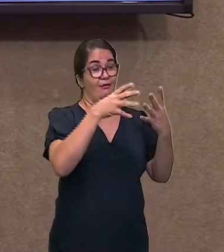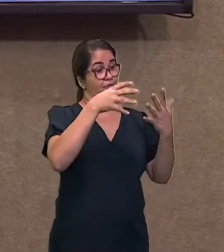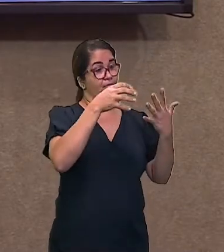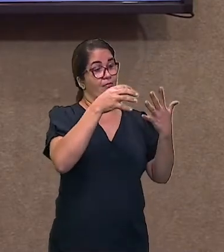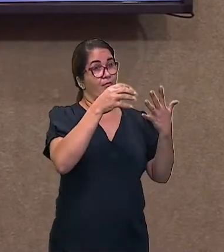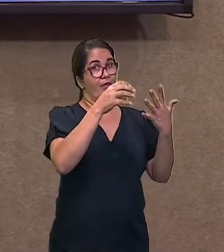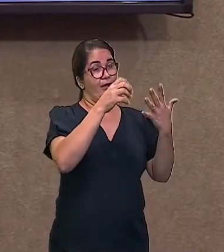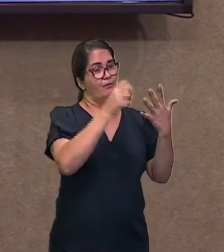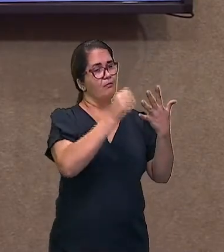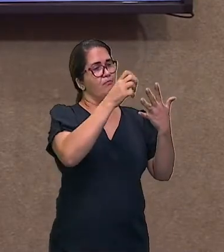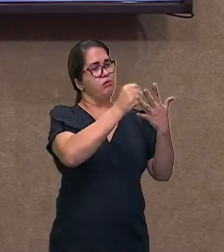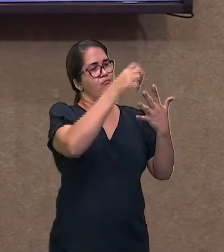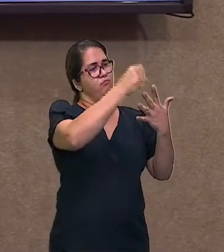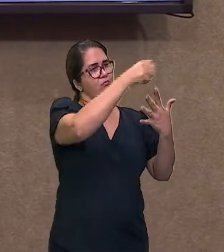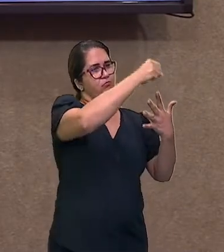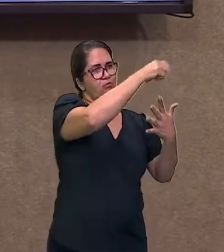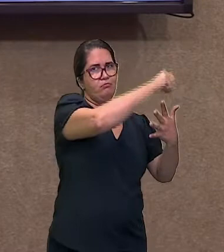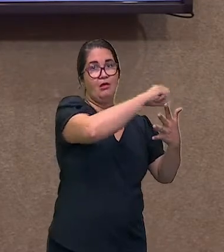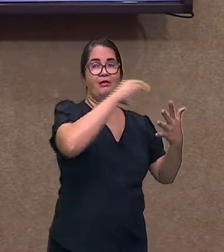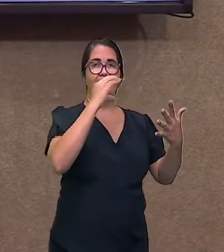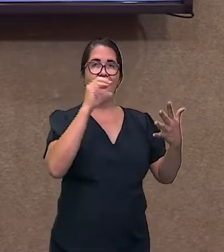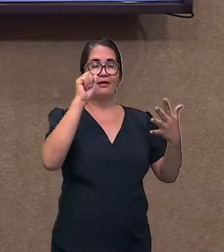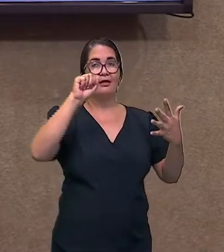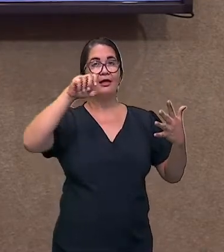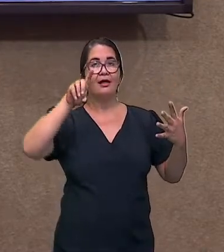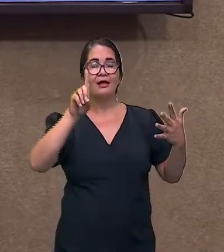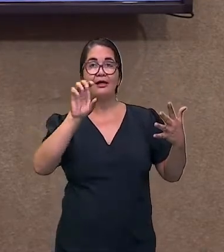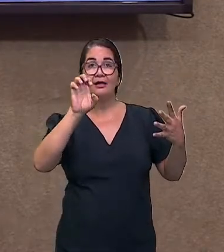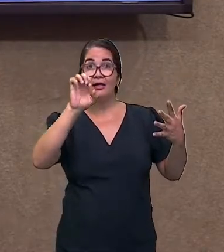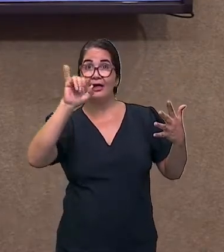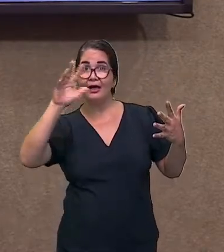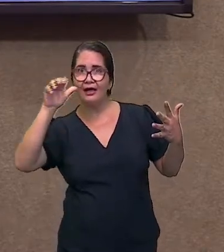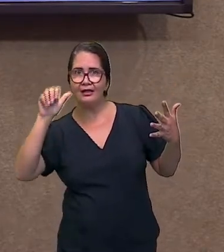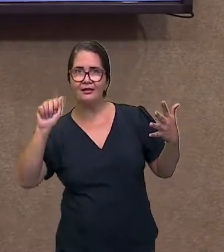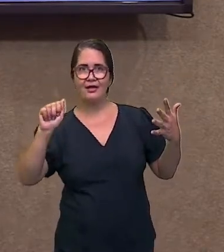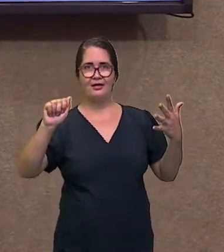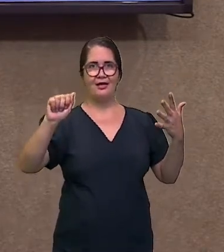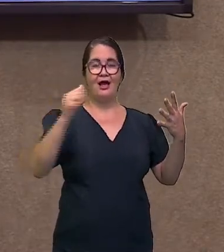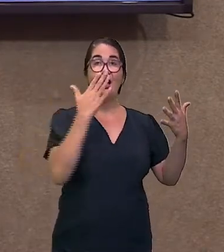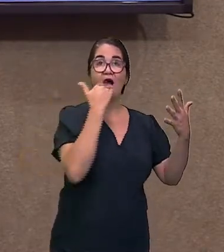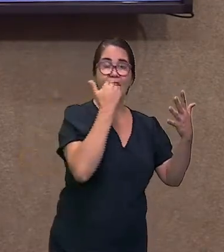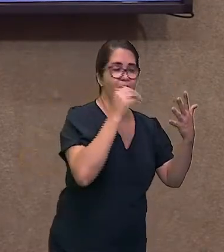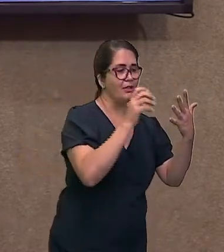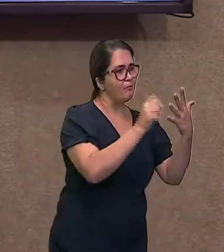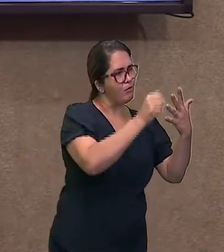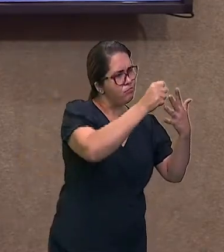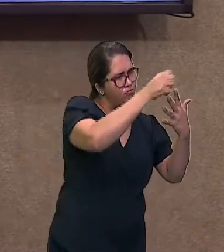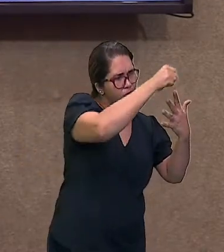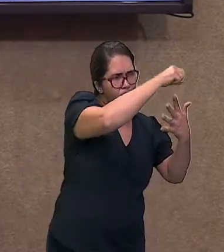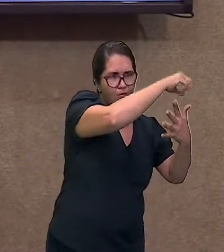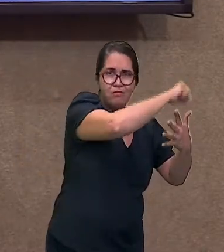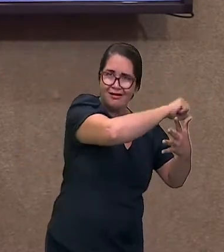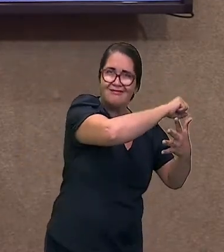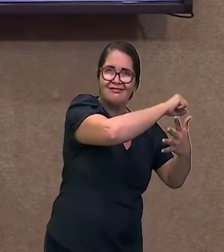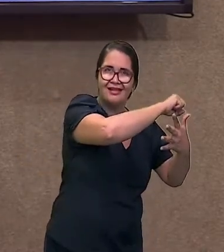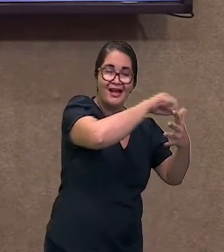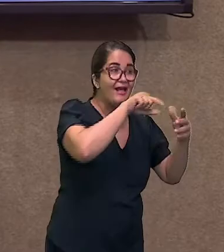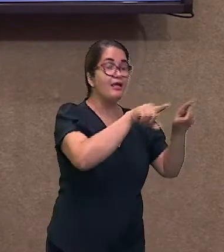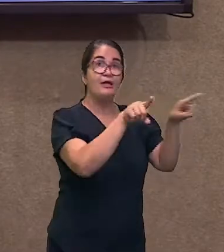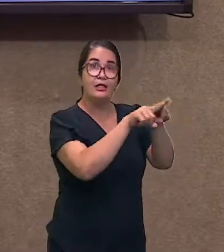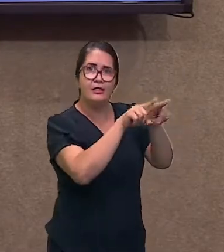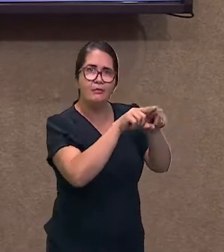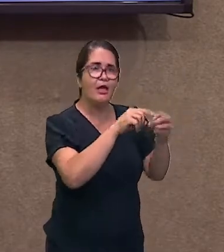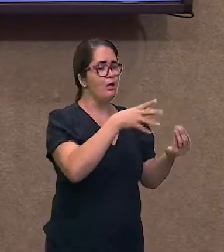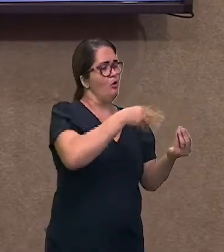interajam entre eles. E os micro são os decompositores. Ok?